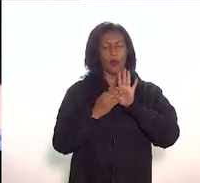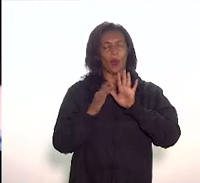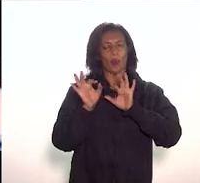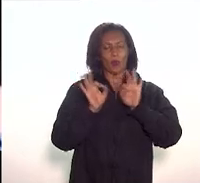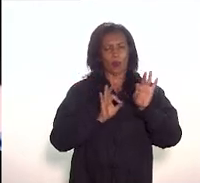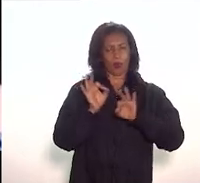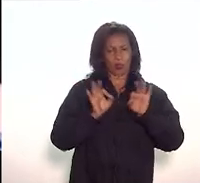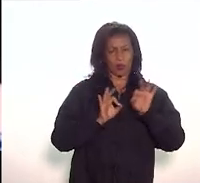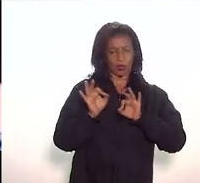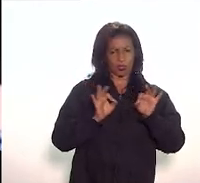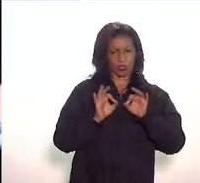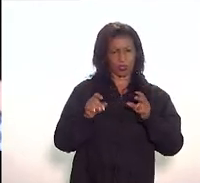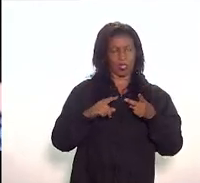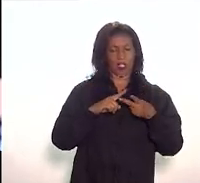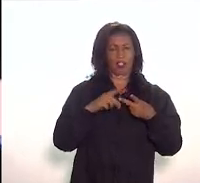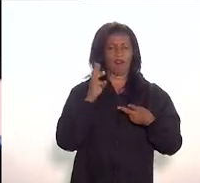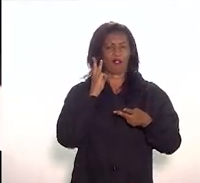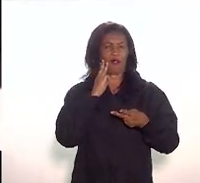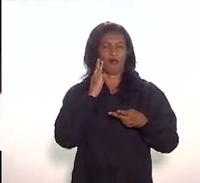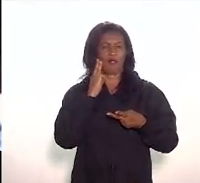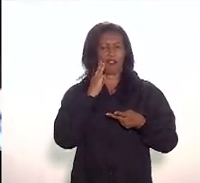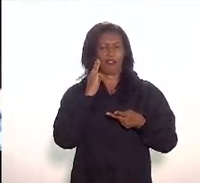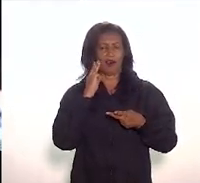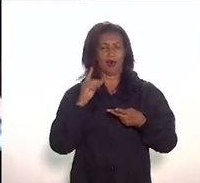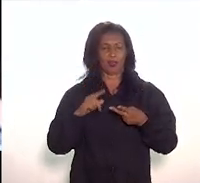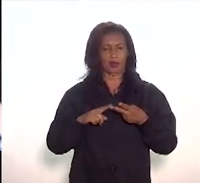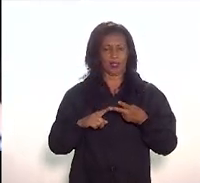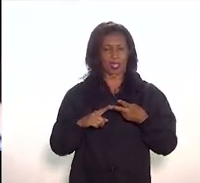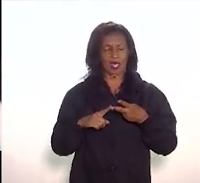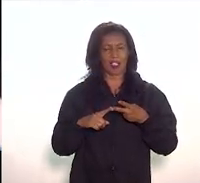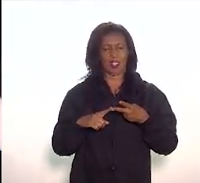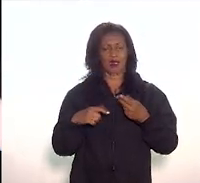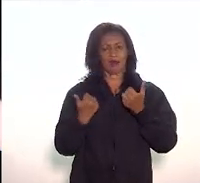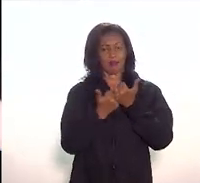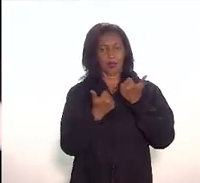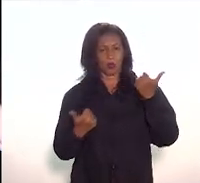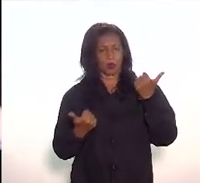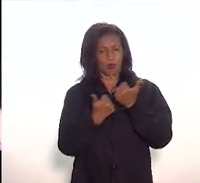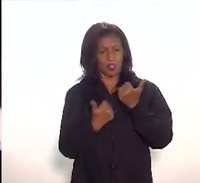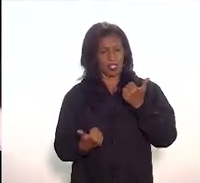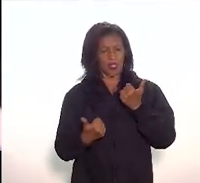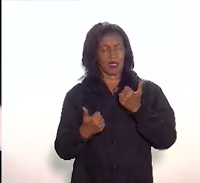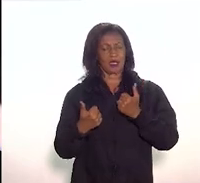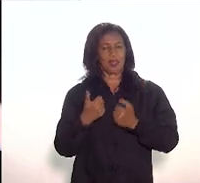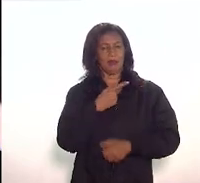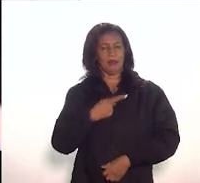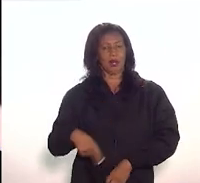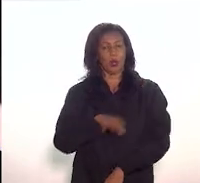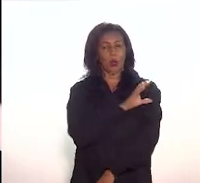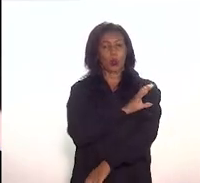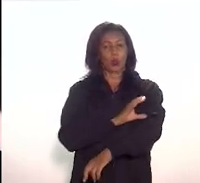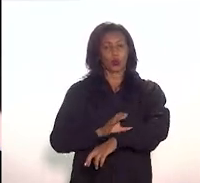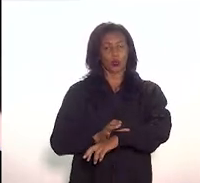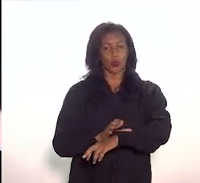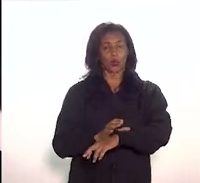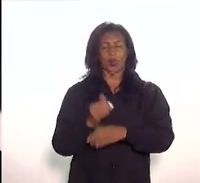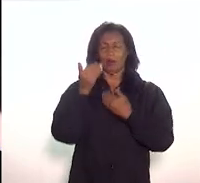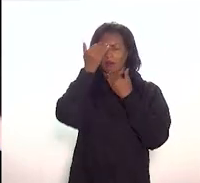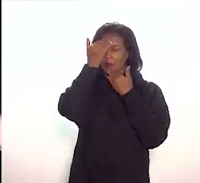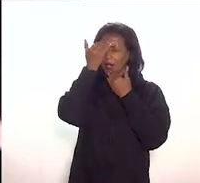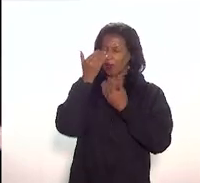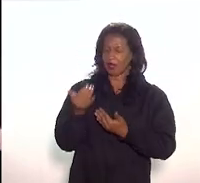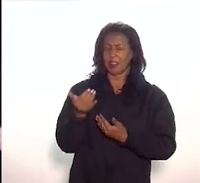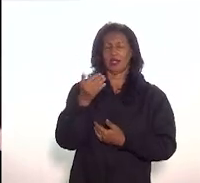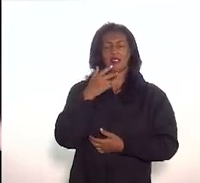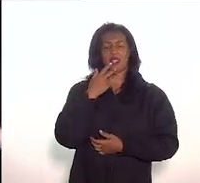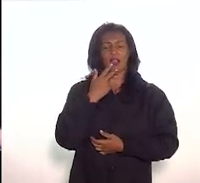Mink, o nobre deputado Valdeque Carneiro, que está como vice-presidente da comissão de cultura, agradecer a fala do meu antecessor,